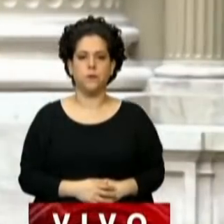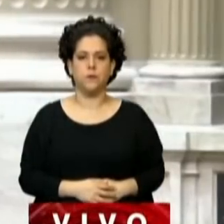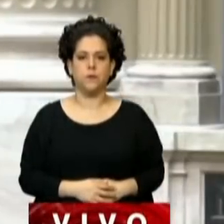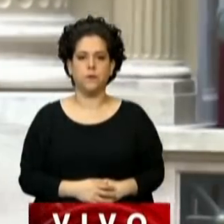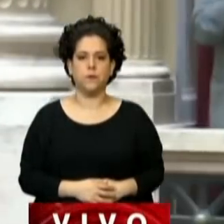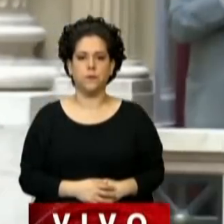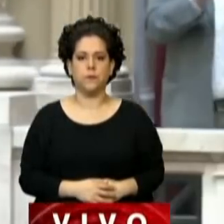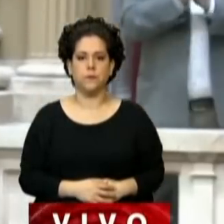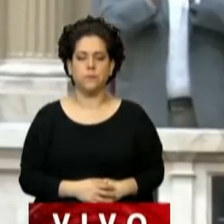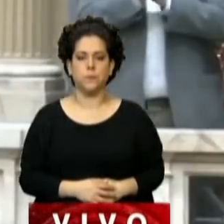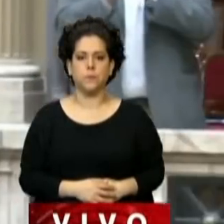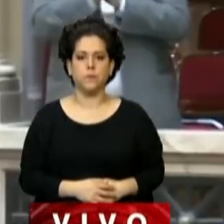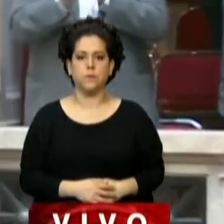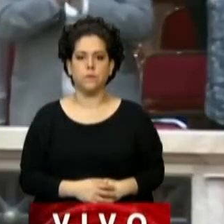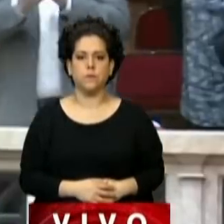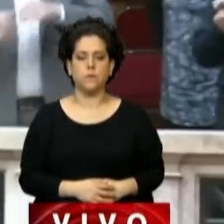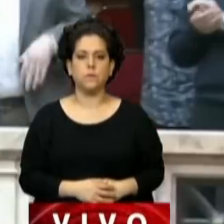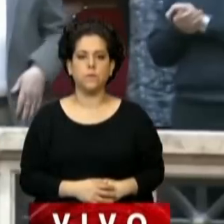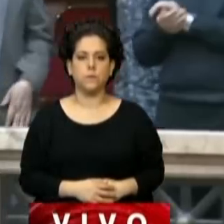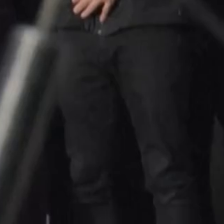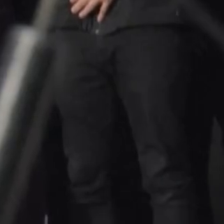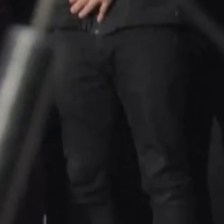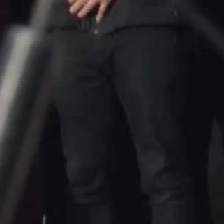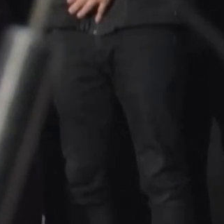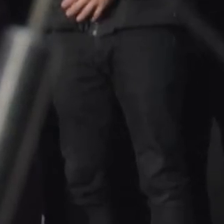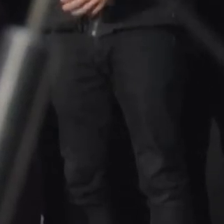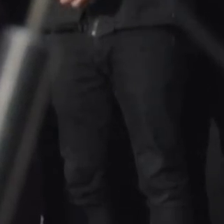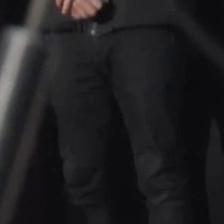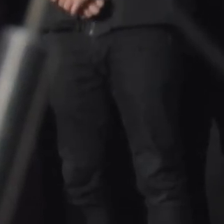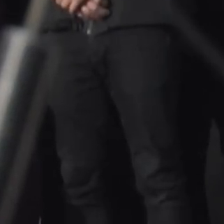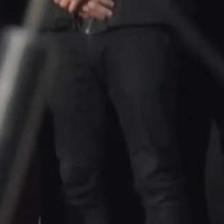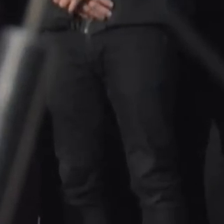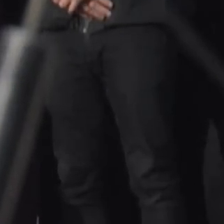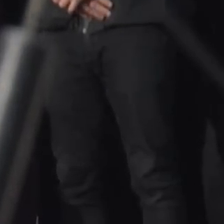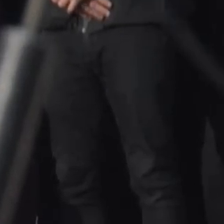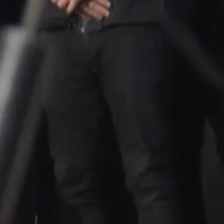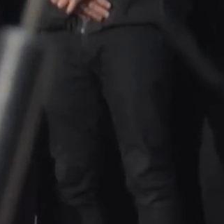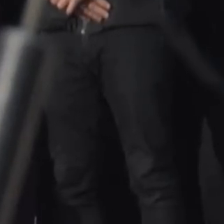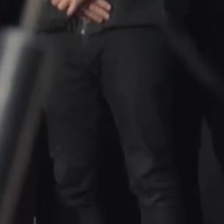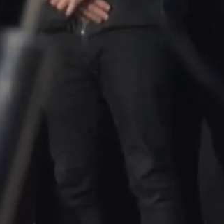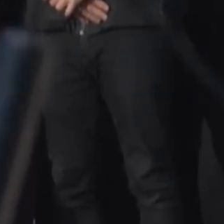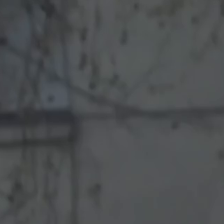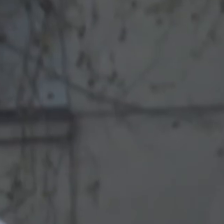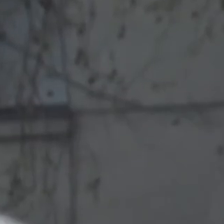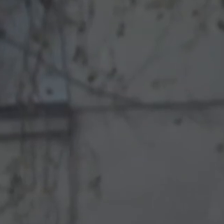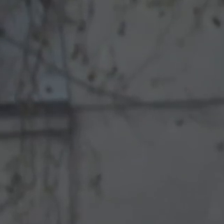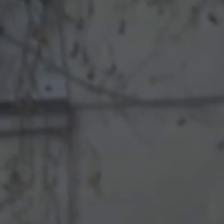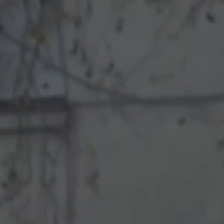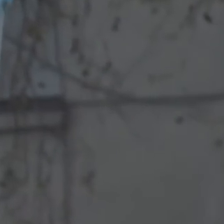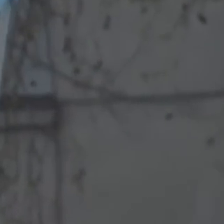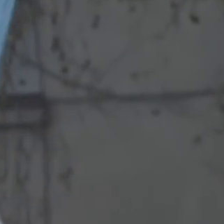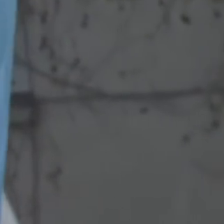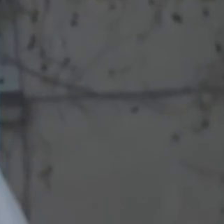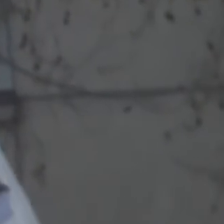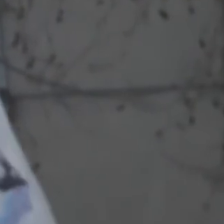em um julgamento que ela denuncia como perseguição. A ex-presidente já foi absolvida em vários casos, mas ainda